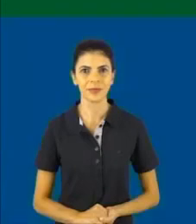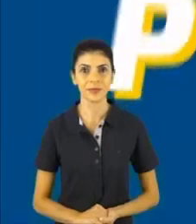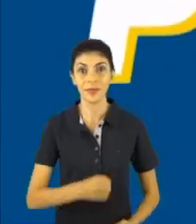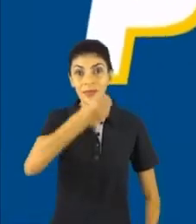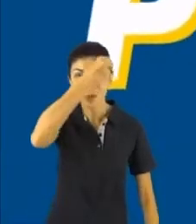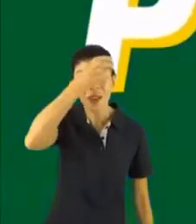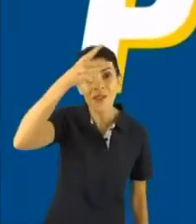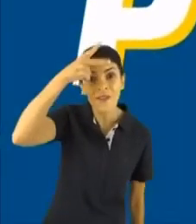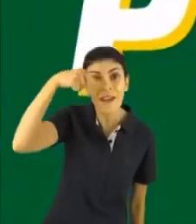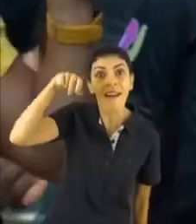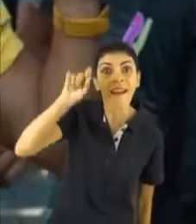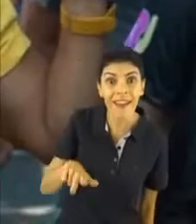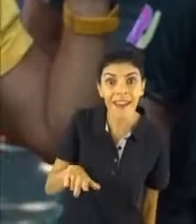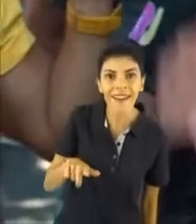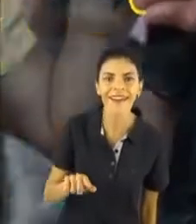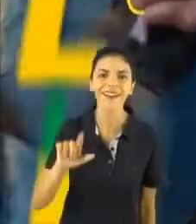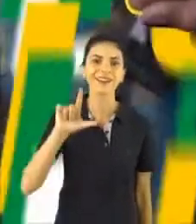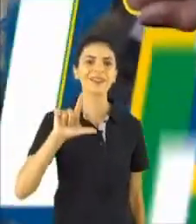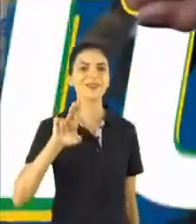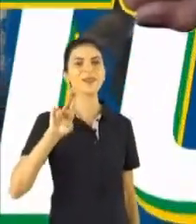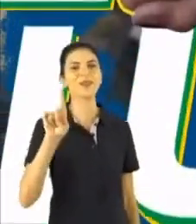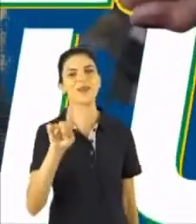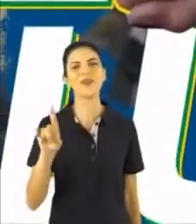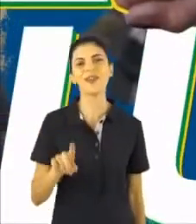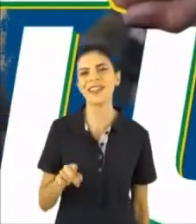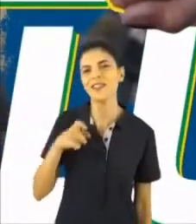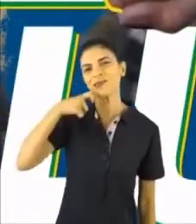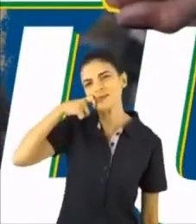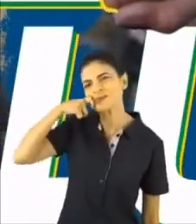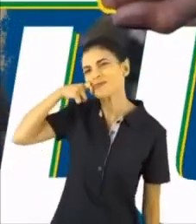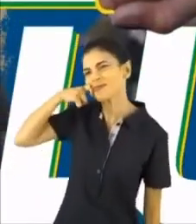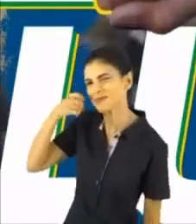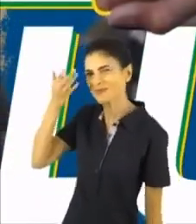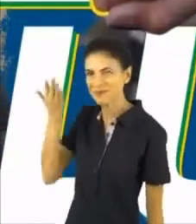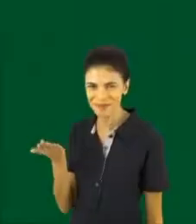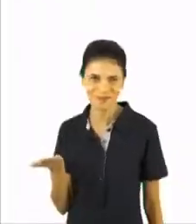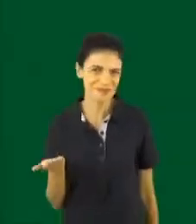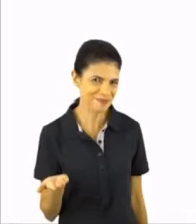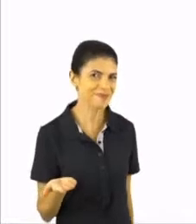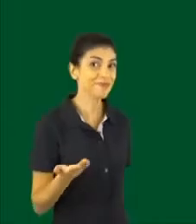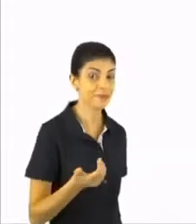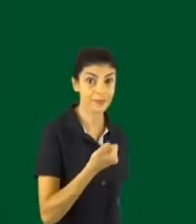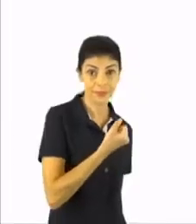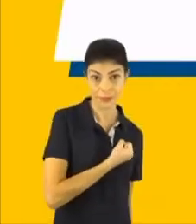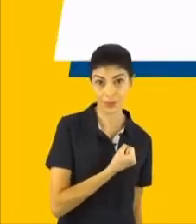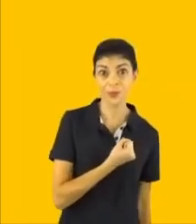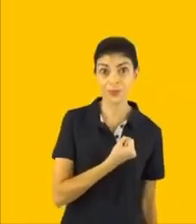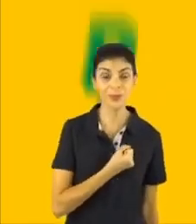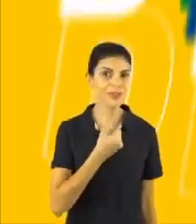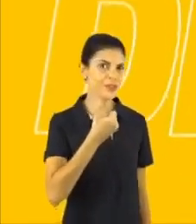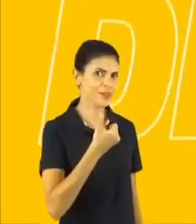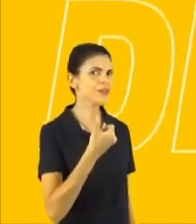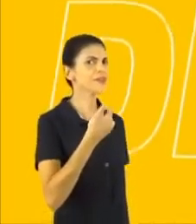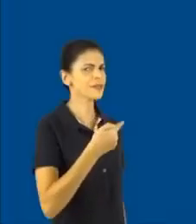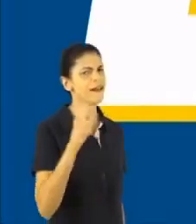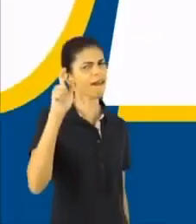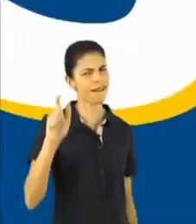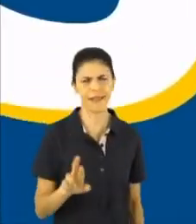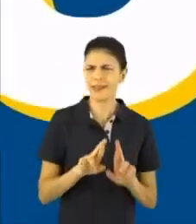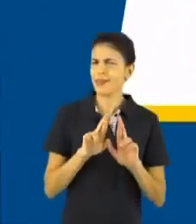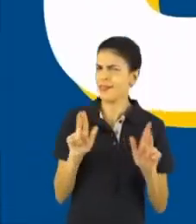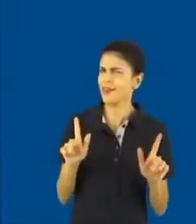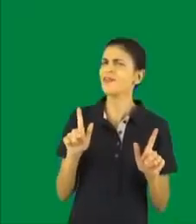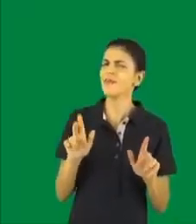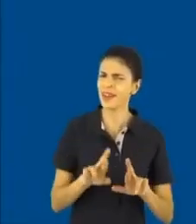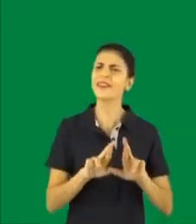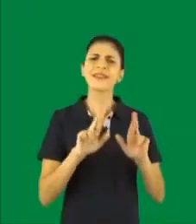Para prefeito, Luiz Lima! 17! Esse é diferente disso